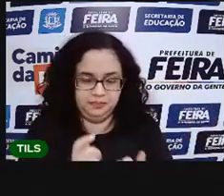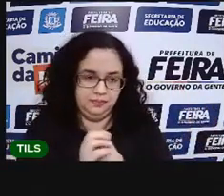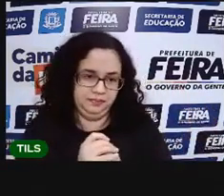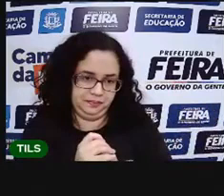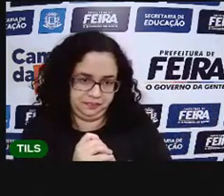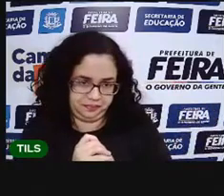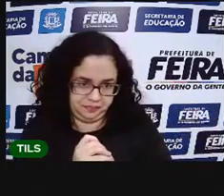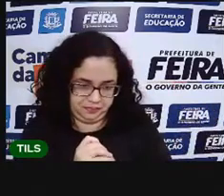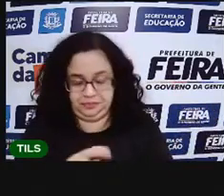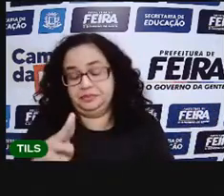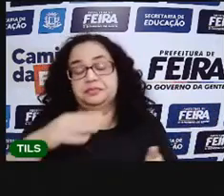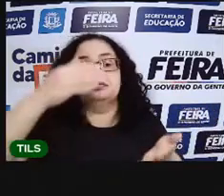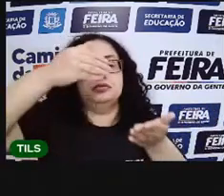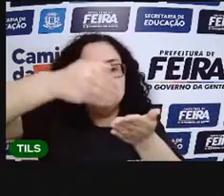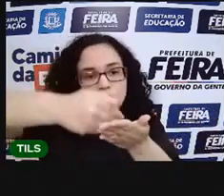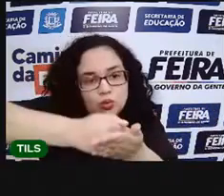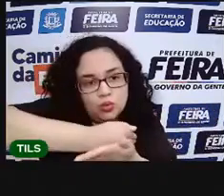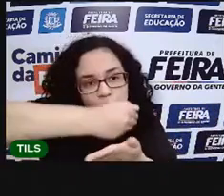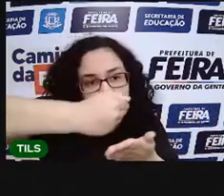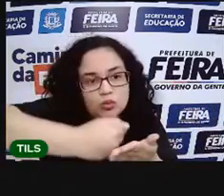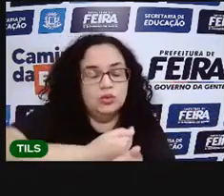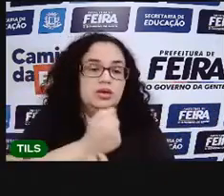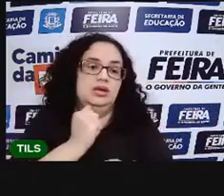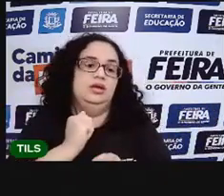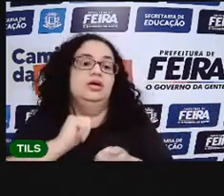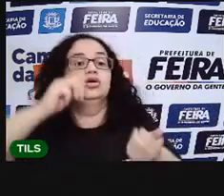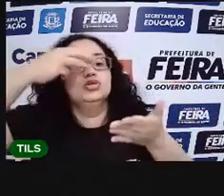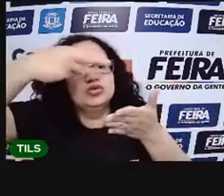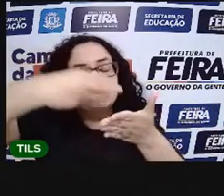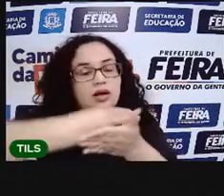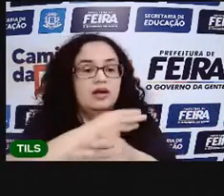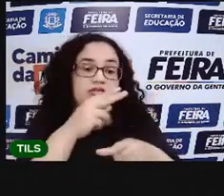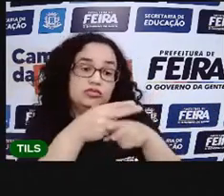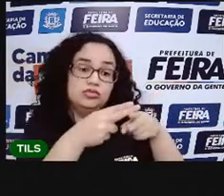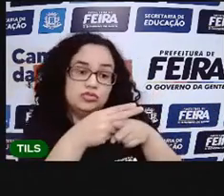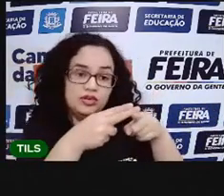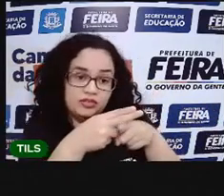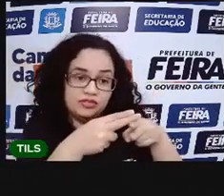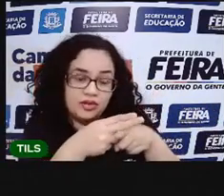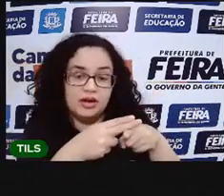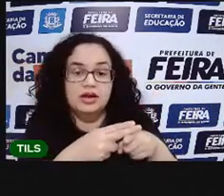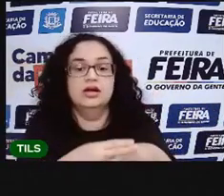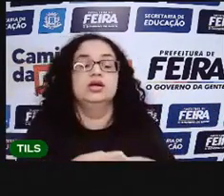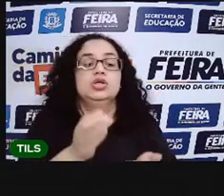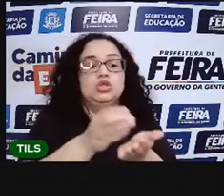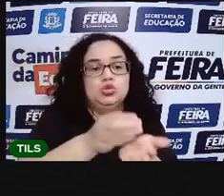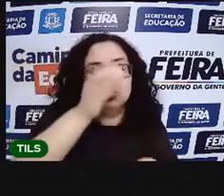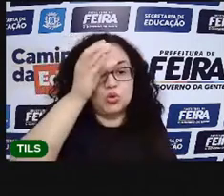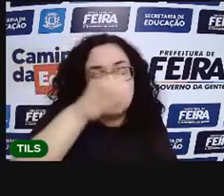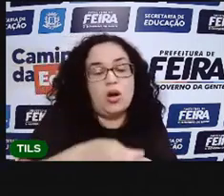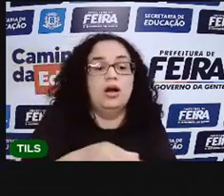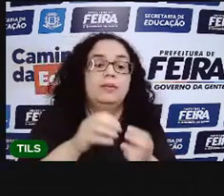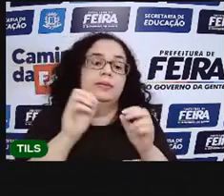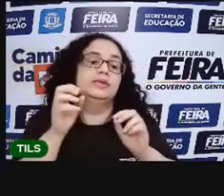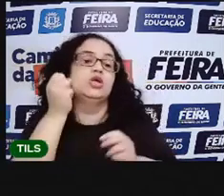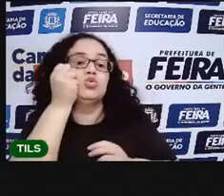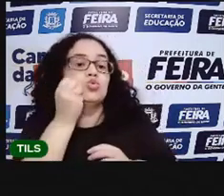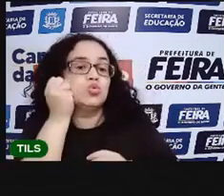De uma colher, de um garfo, uma faca. Um copo para colocar suco, água.